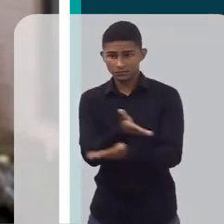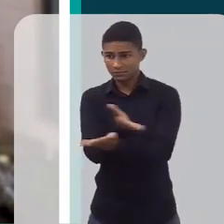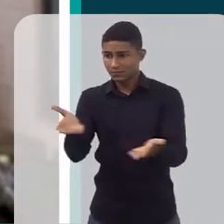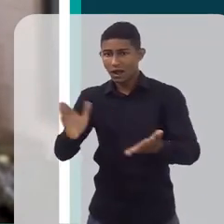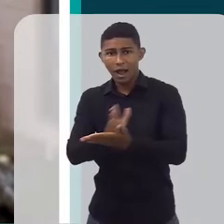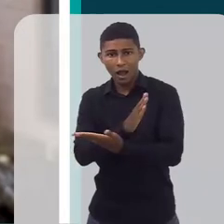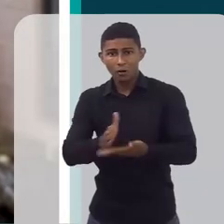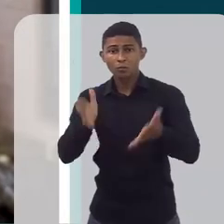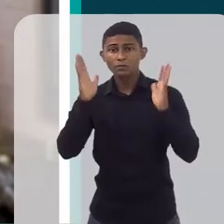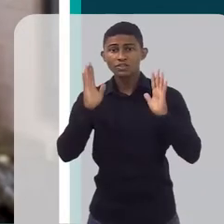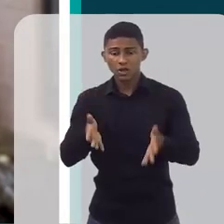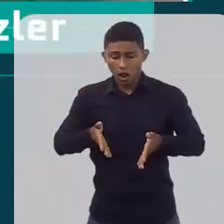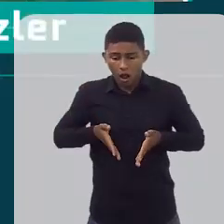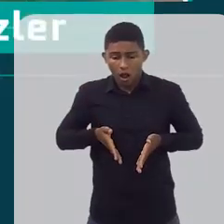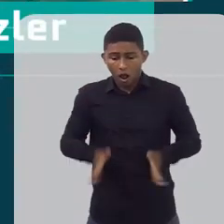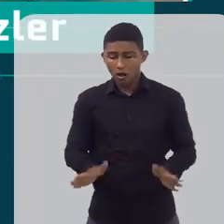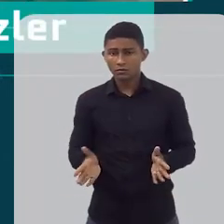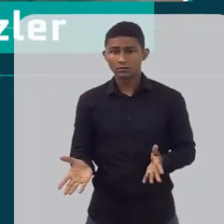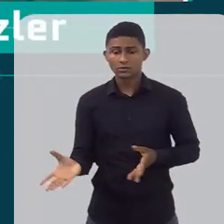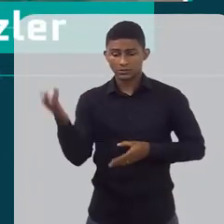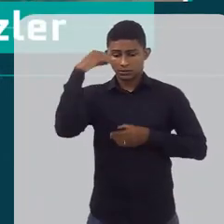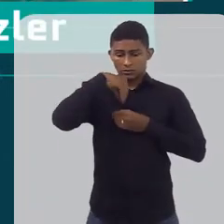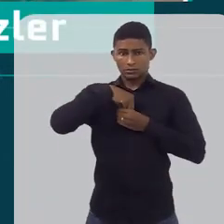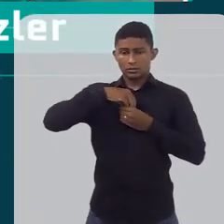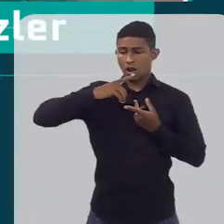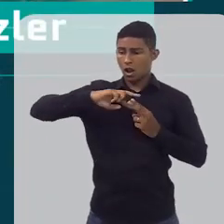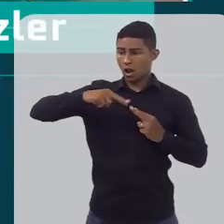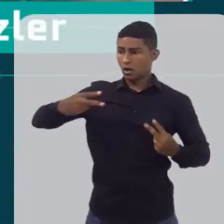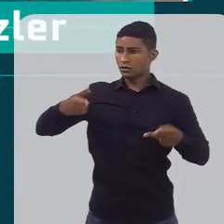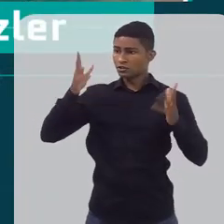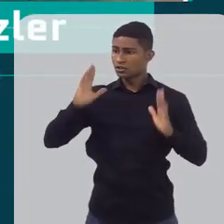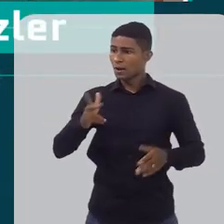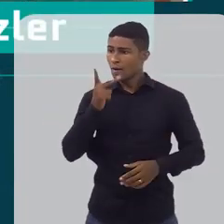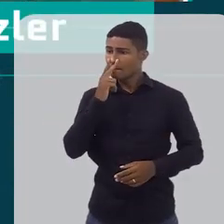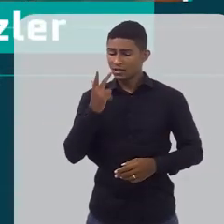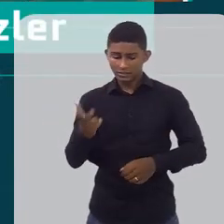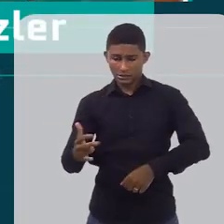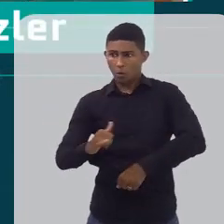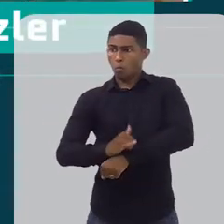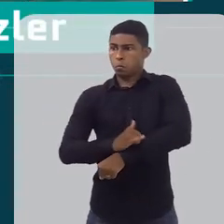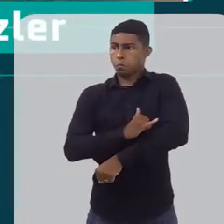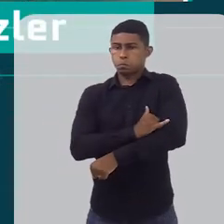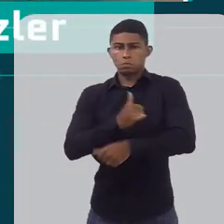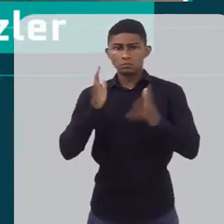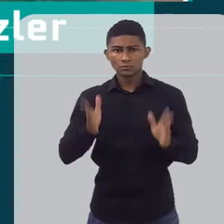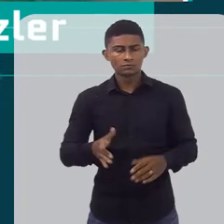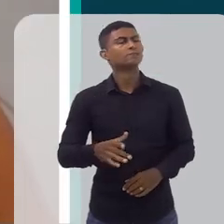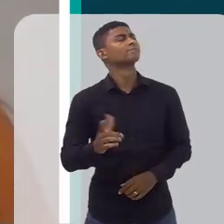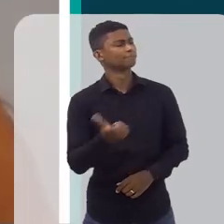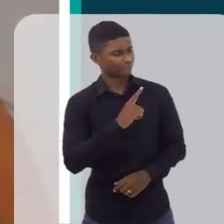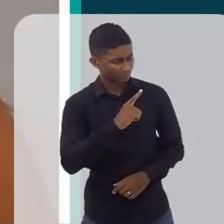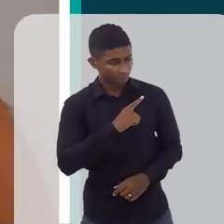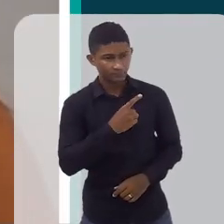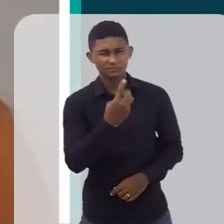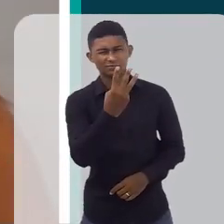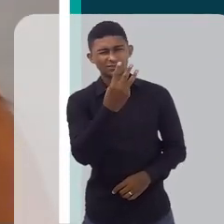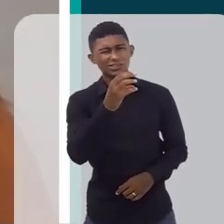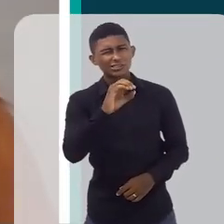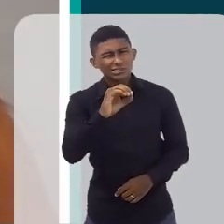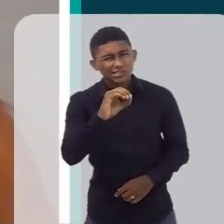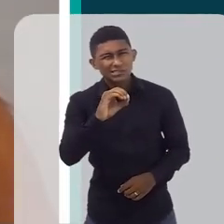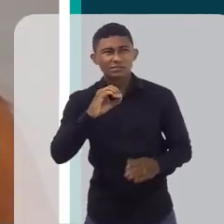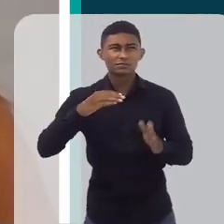geneticamente, têm a predisposição para serem obesas? Sim, é assim, 30%, 40% das